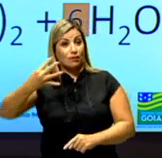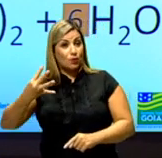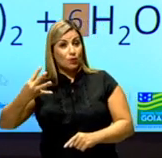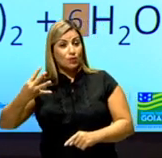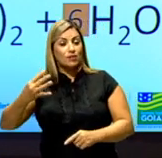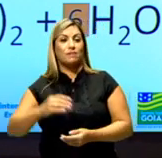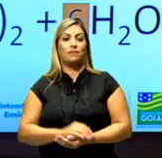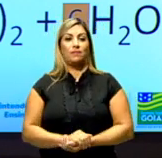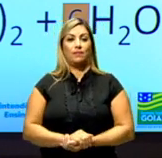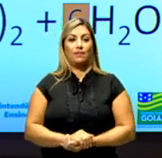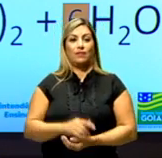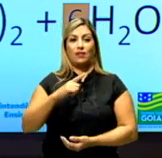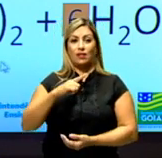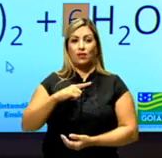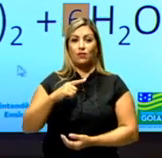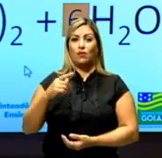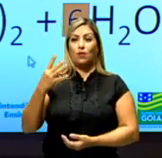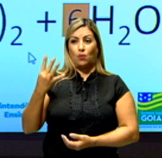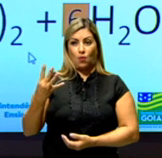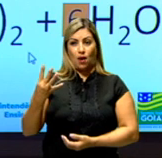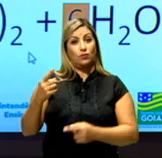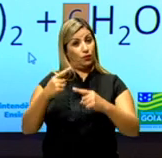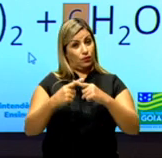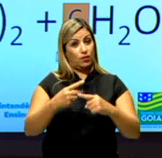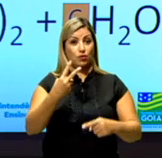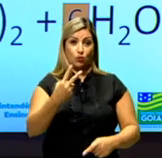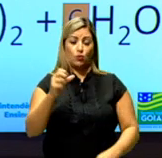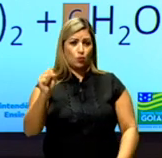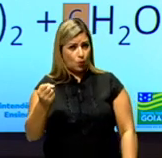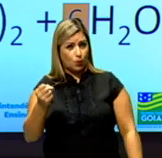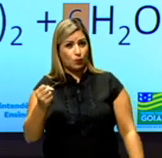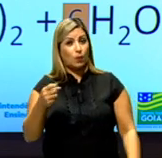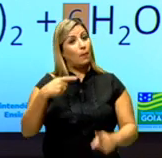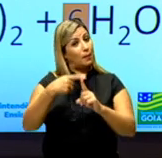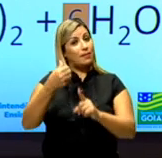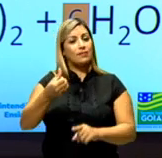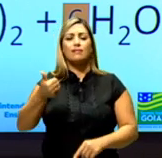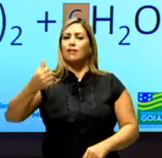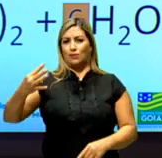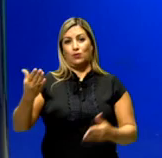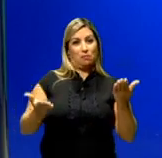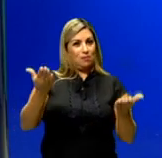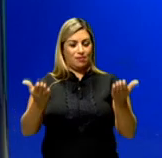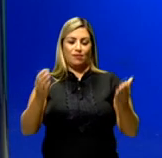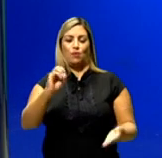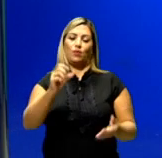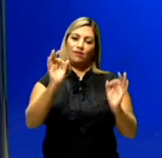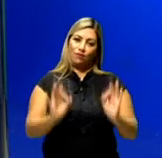Quatorze. Então, desse lado eu vou ter quatro. Vezes dois, oito. Mais seis, quatorze. Balanceando o oxigênio